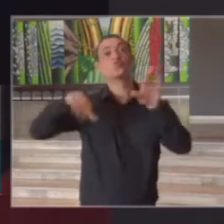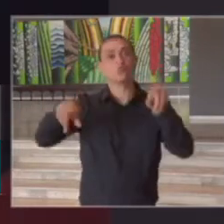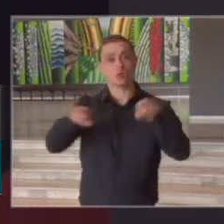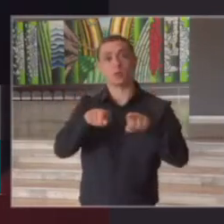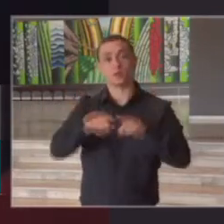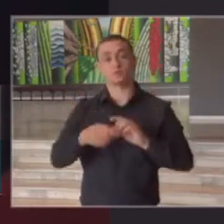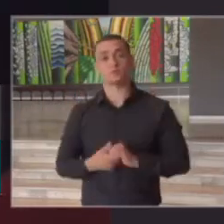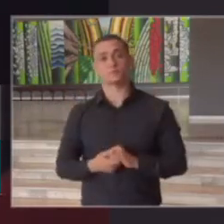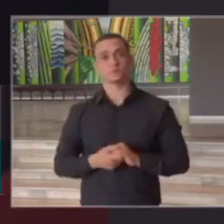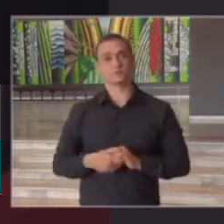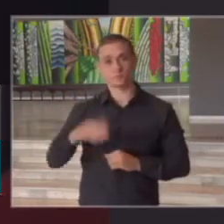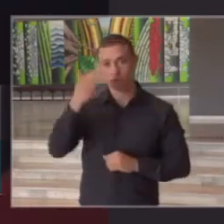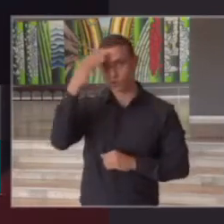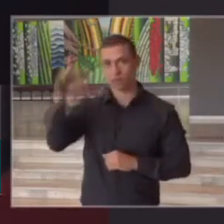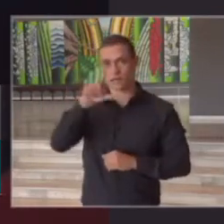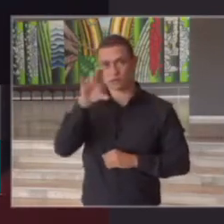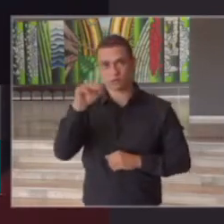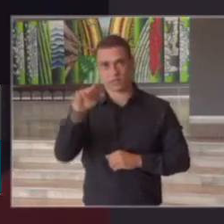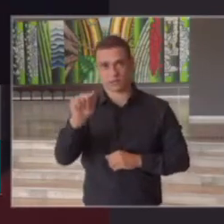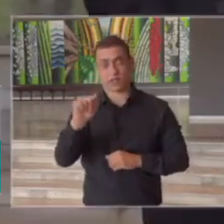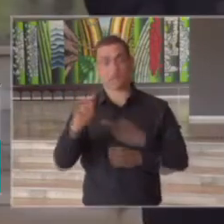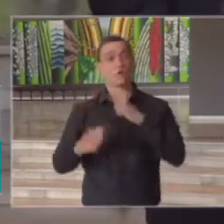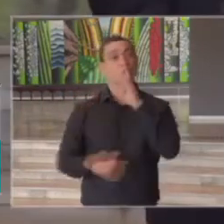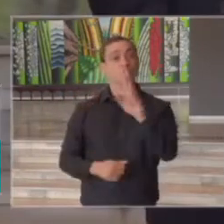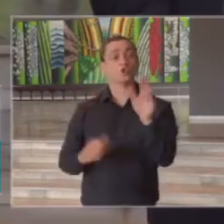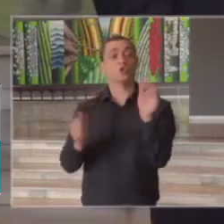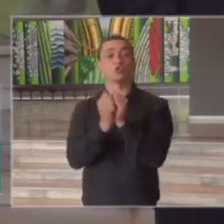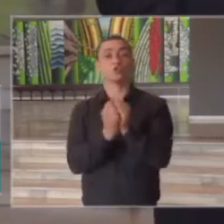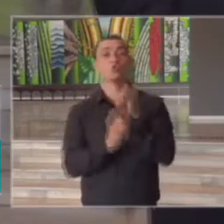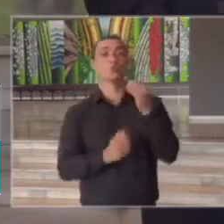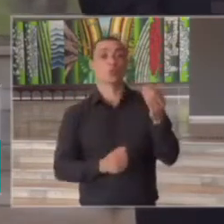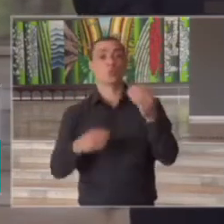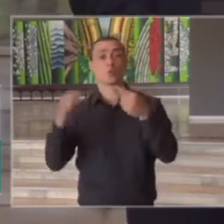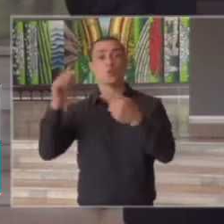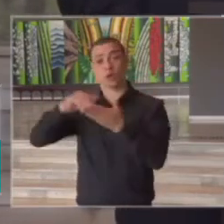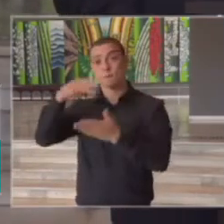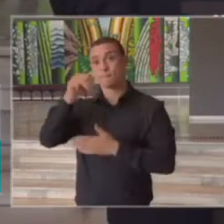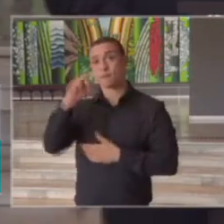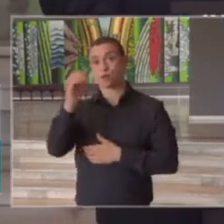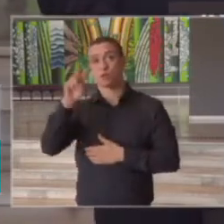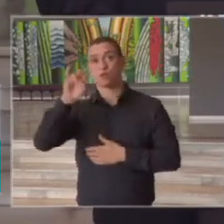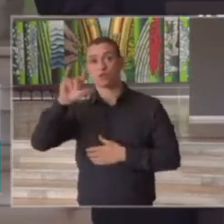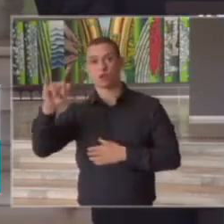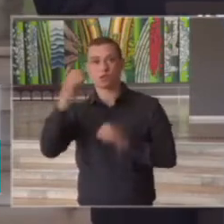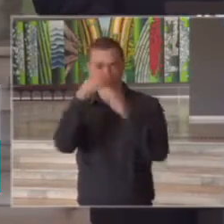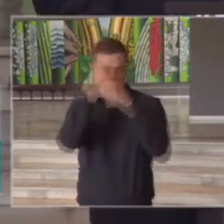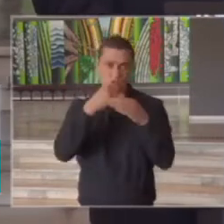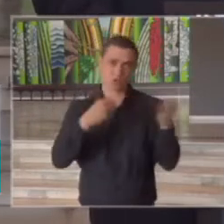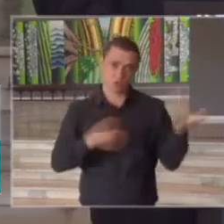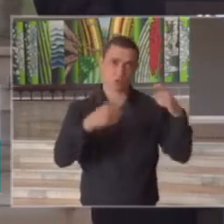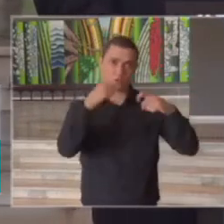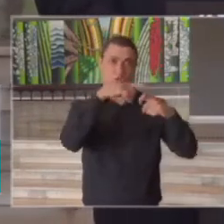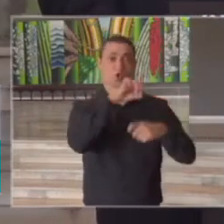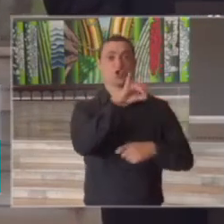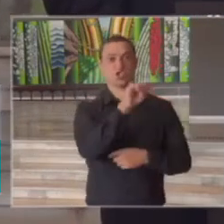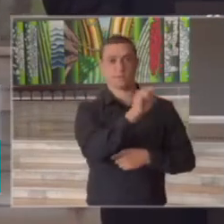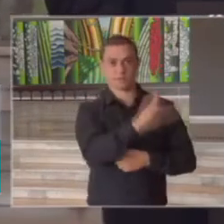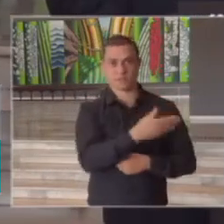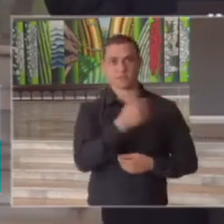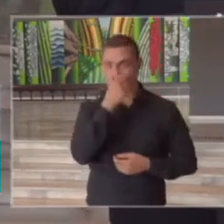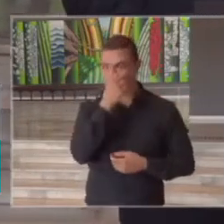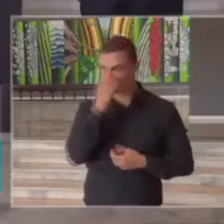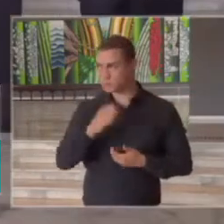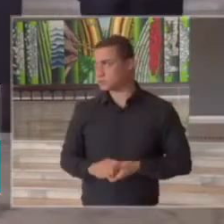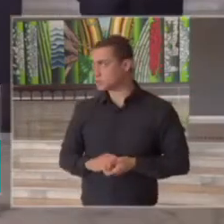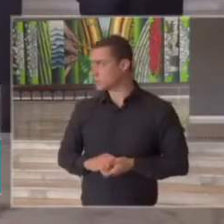obrigado Luciana vou dividir as respostas com o Vignoli e no tema da testagem com o doutor de Mascovas Vignoli